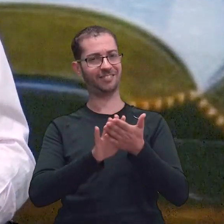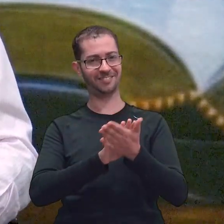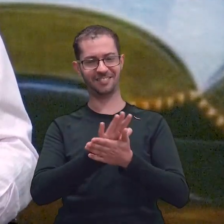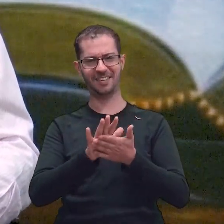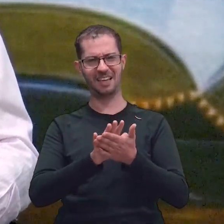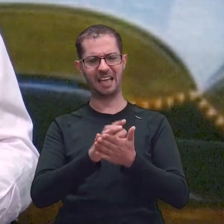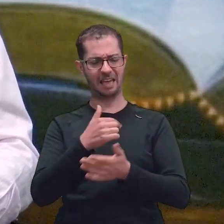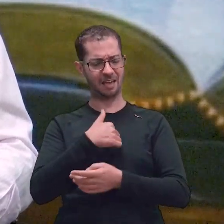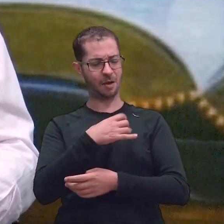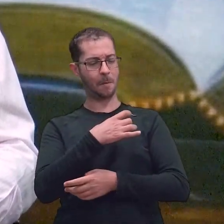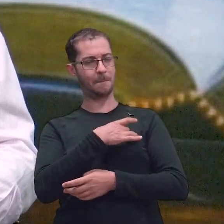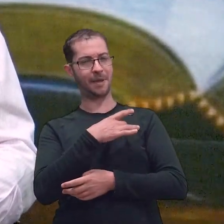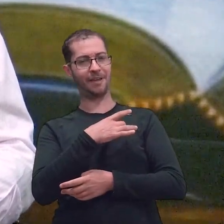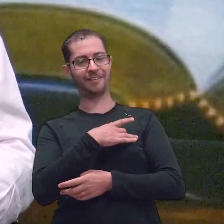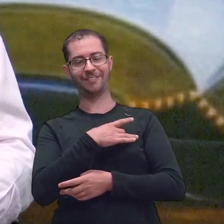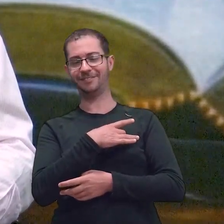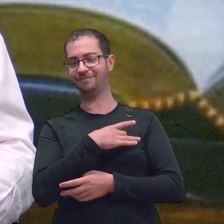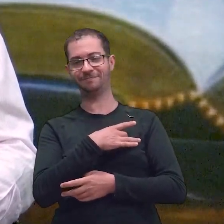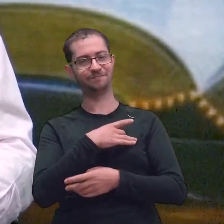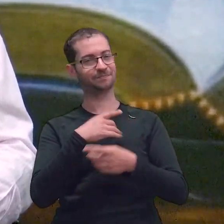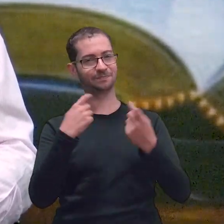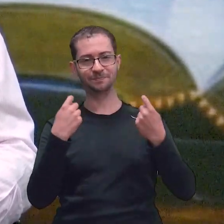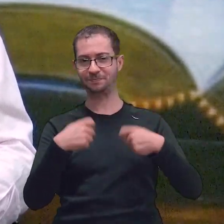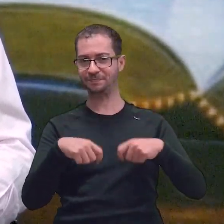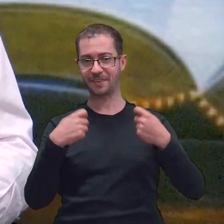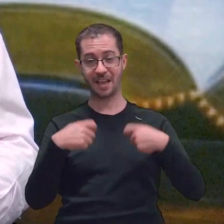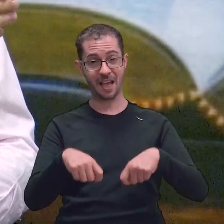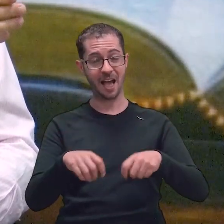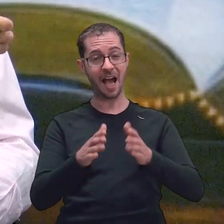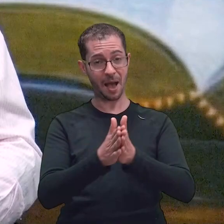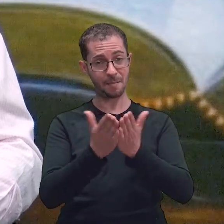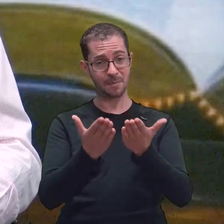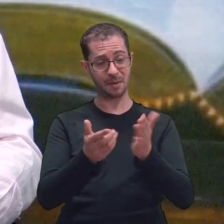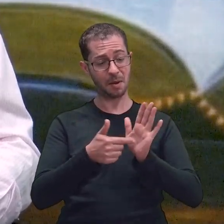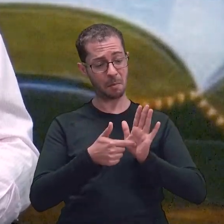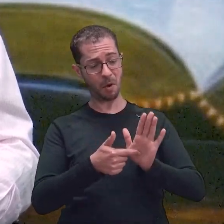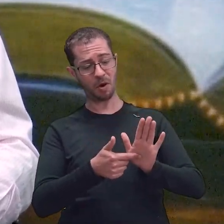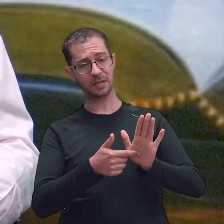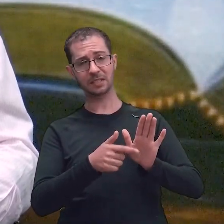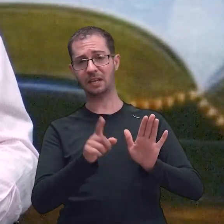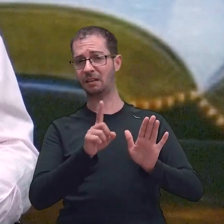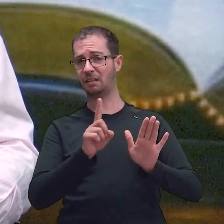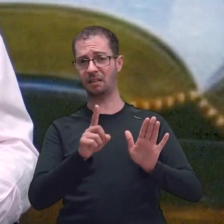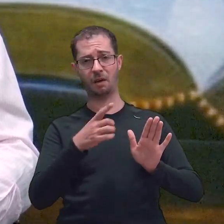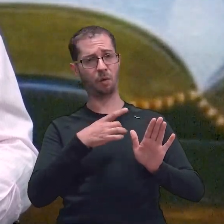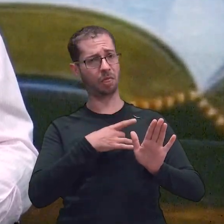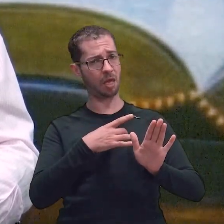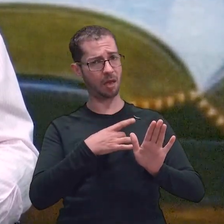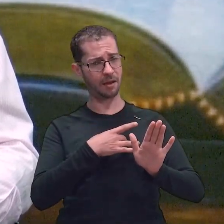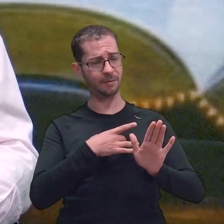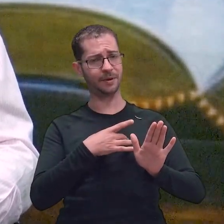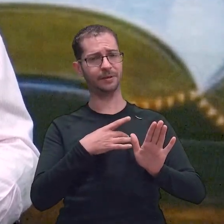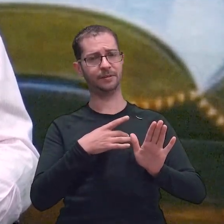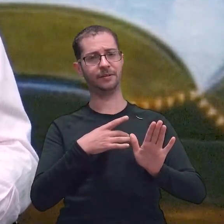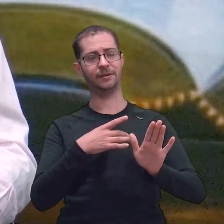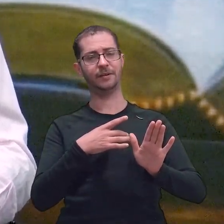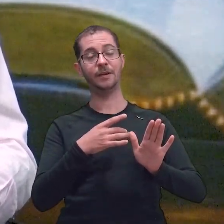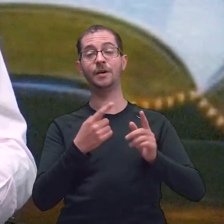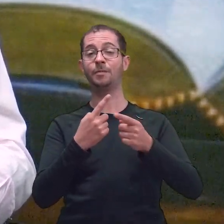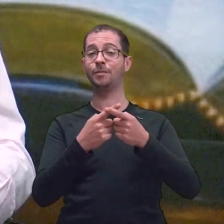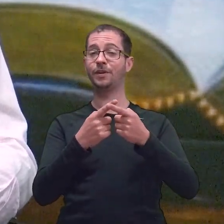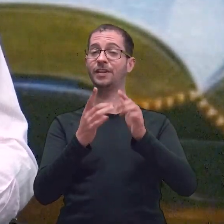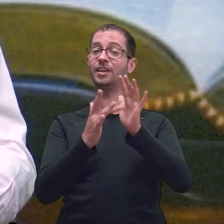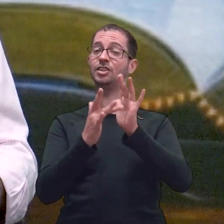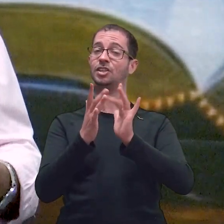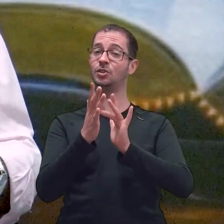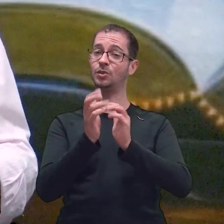eu vou temer? A Bíblia tem inúmeros textos, não temas, nós já tratamos isso há um tempo atrás. Não temas, porque Jesus